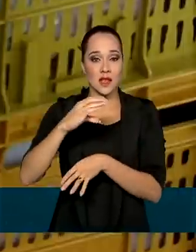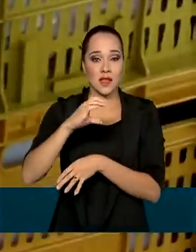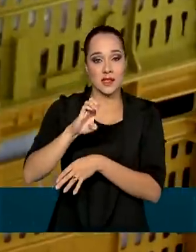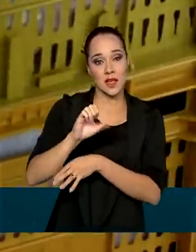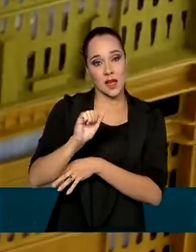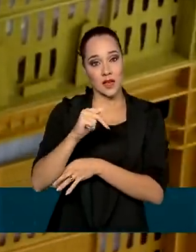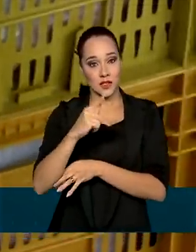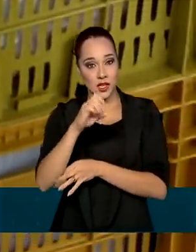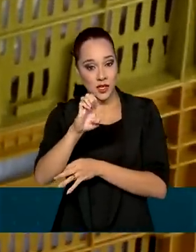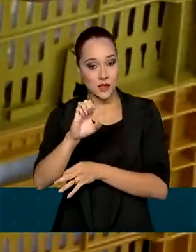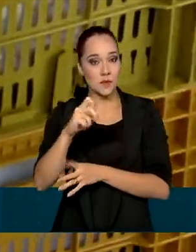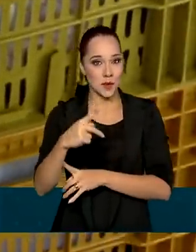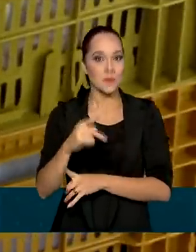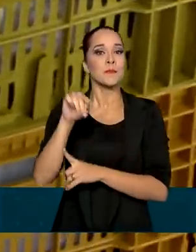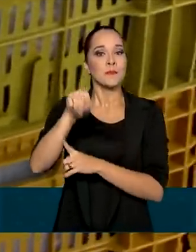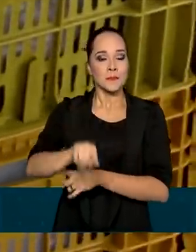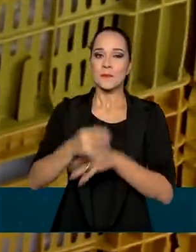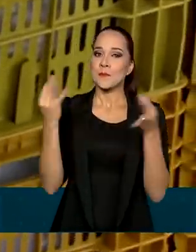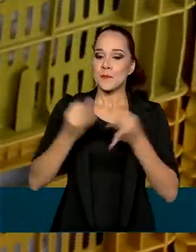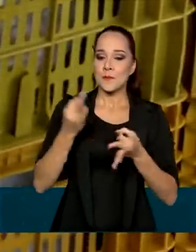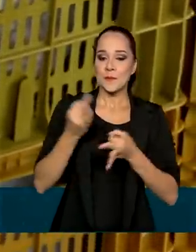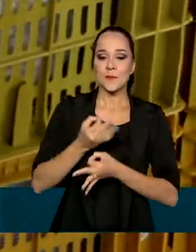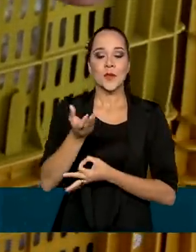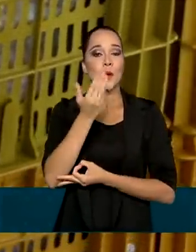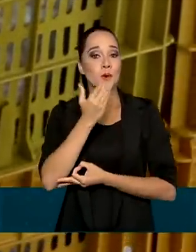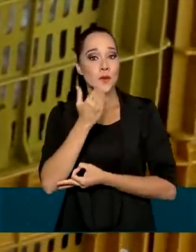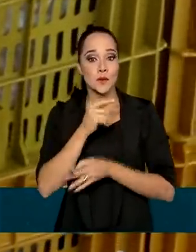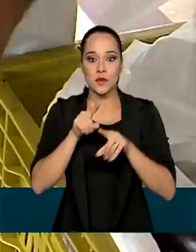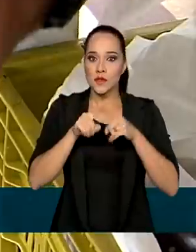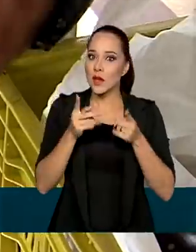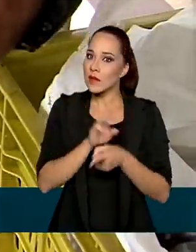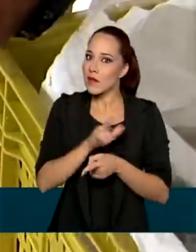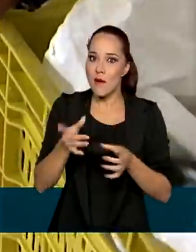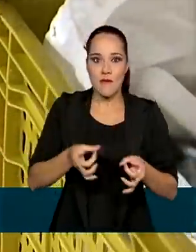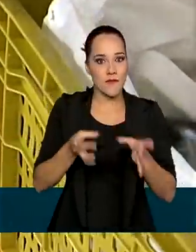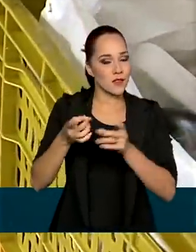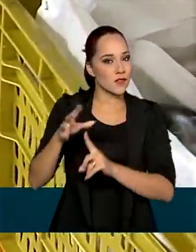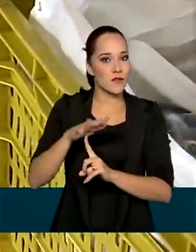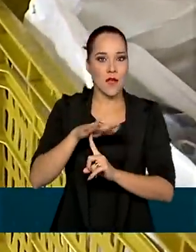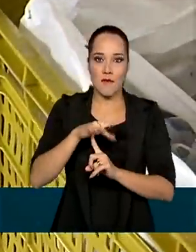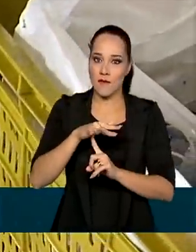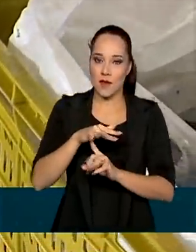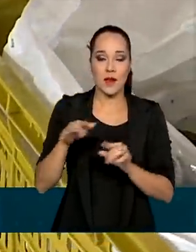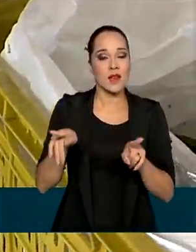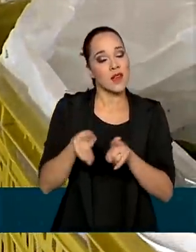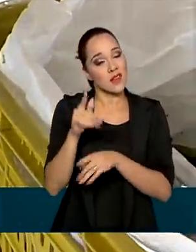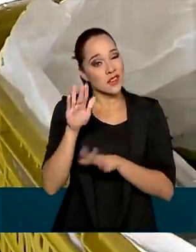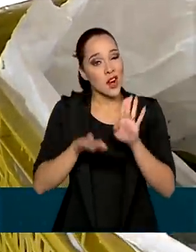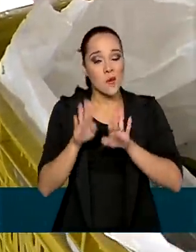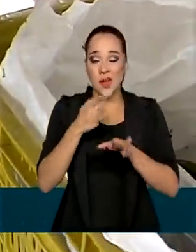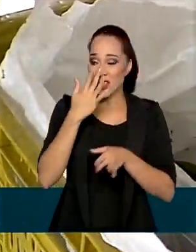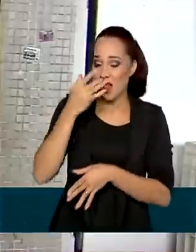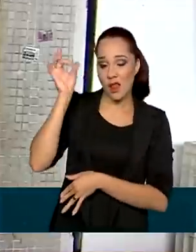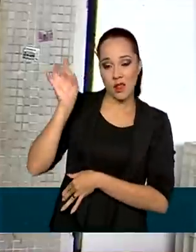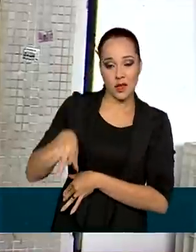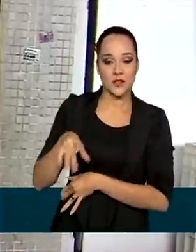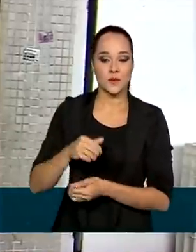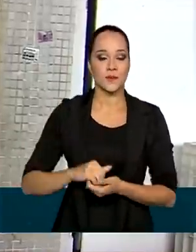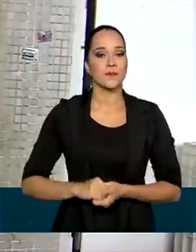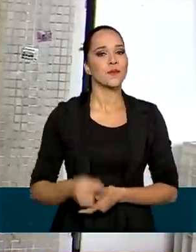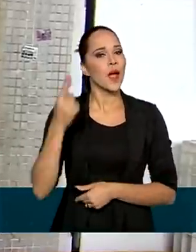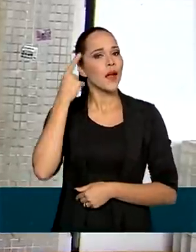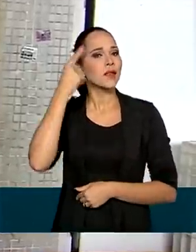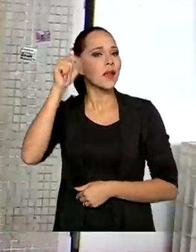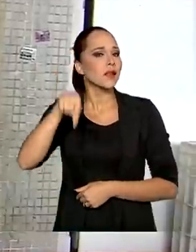GESP em perfeito estado de consumo, mas que não são vendidos nas feiras e normalmente são descartados. A